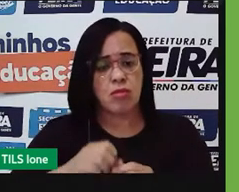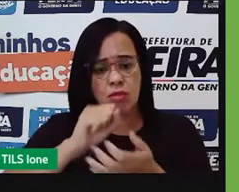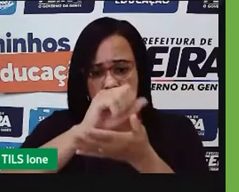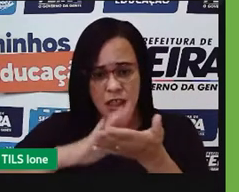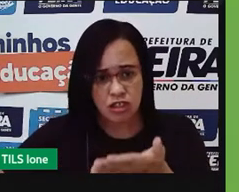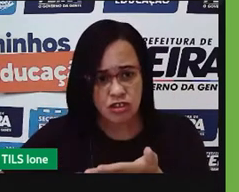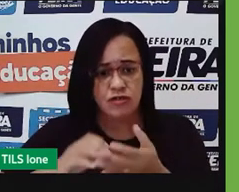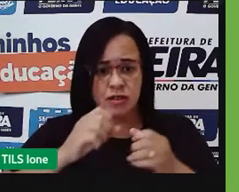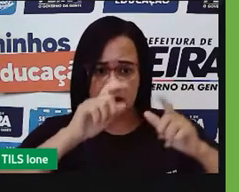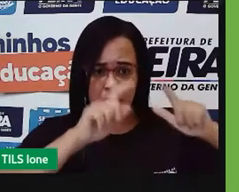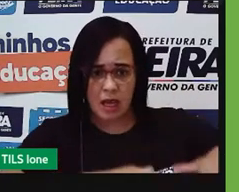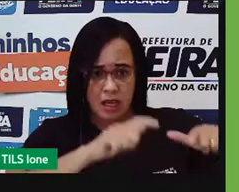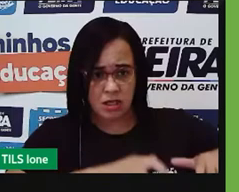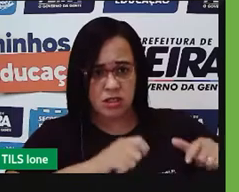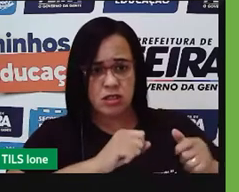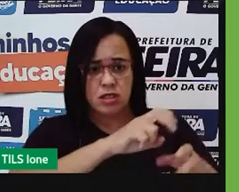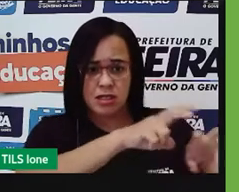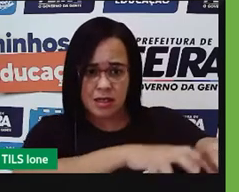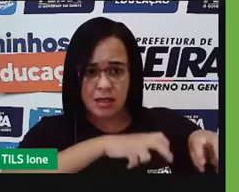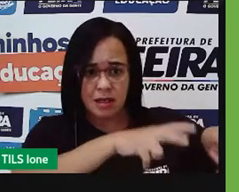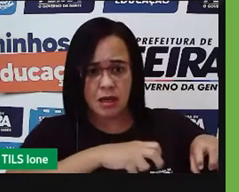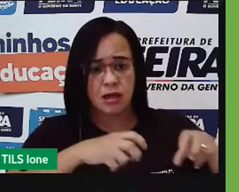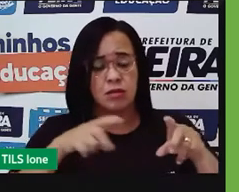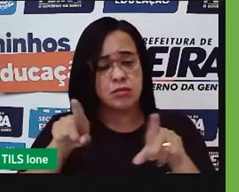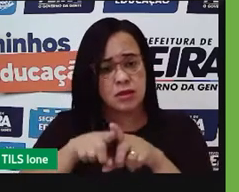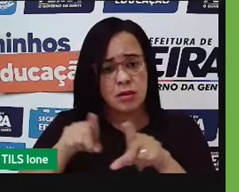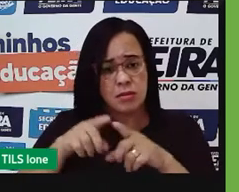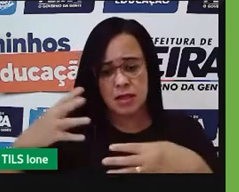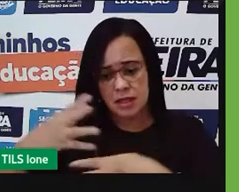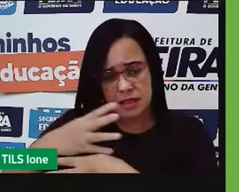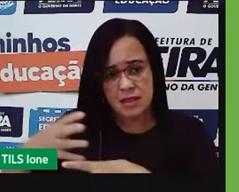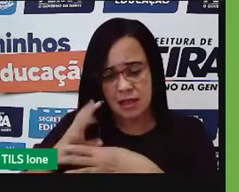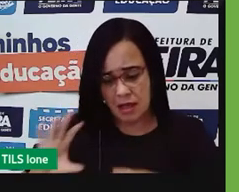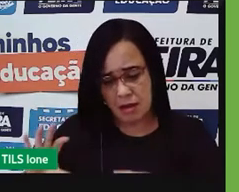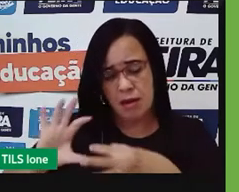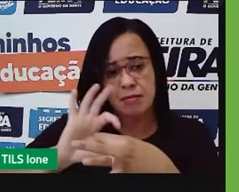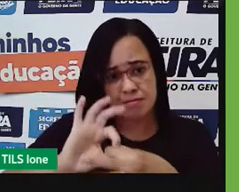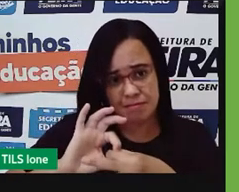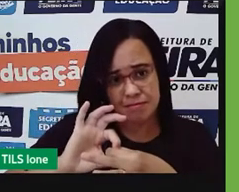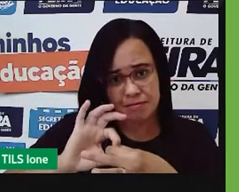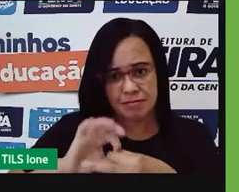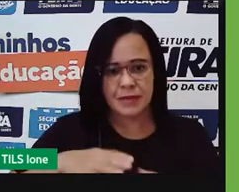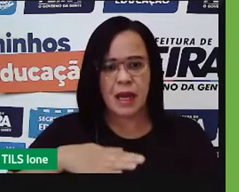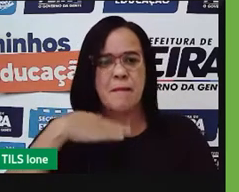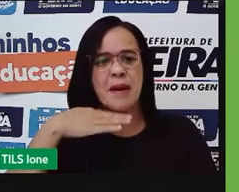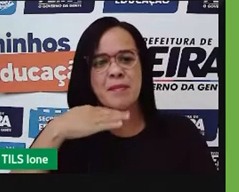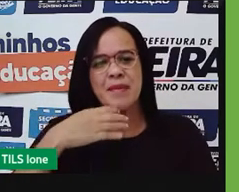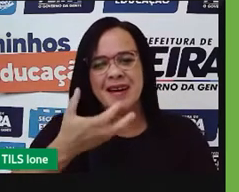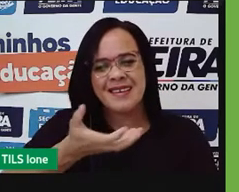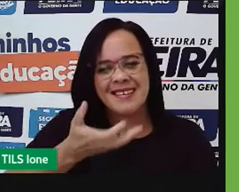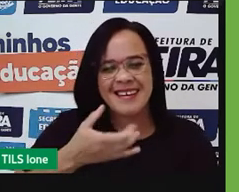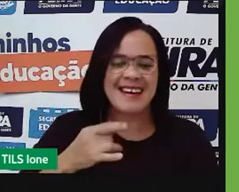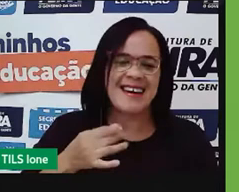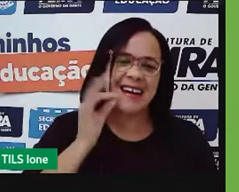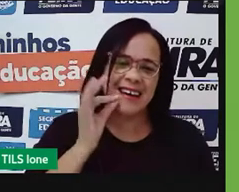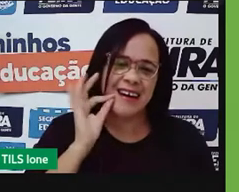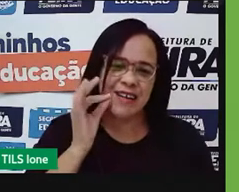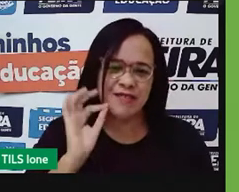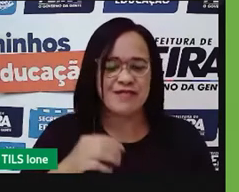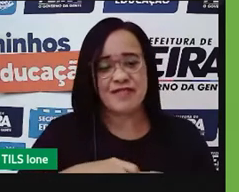interligadas. Aí vem a falazinha da mão, Quem quer um pãozinho de queijo com um cafezinho da fazenda?